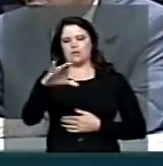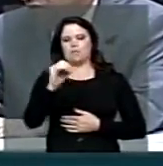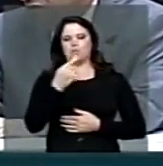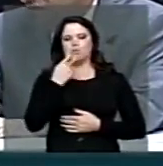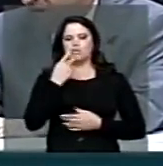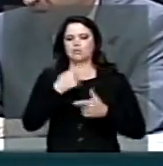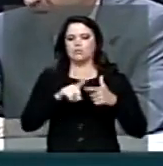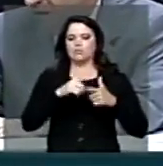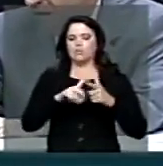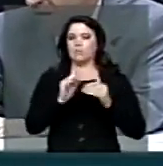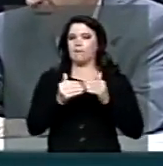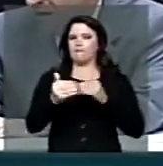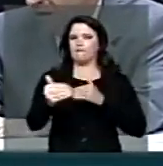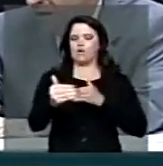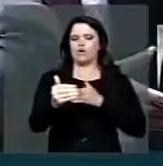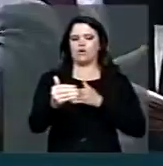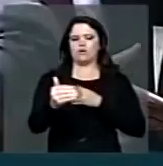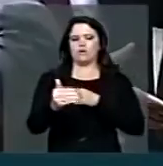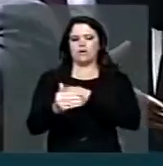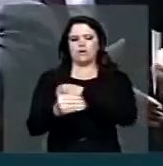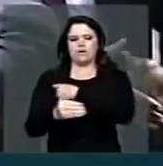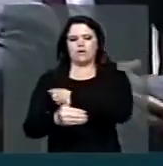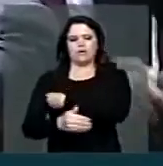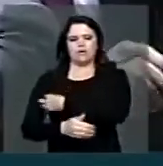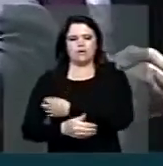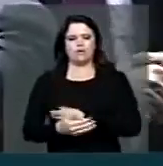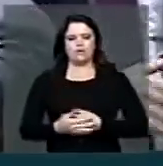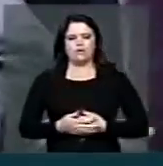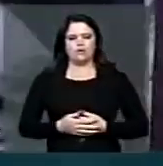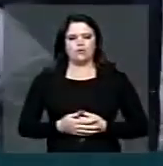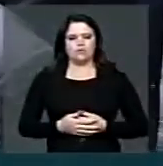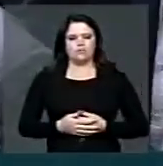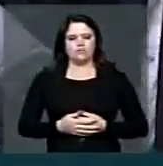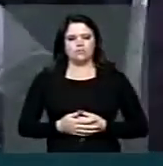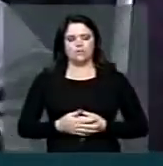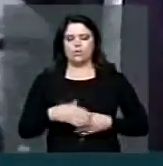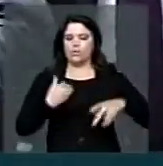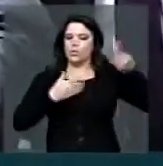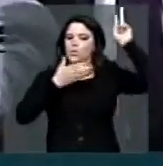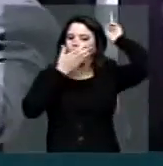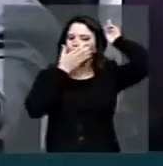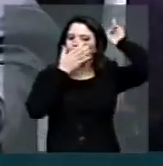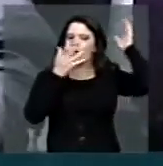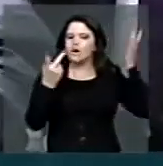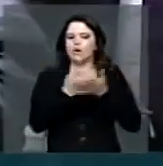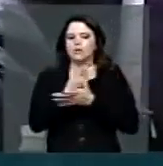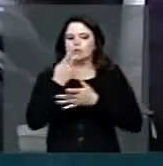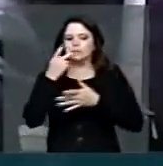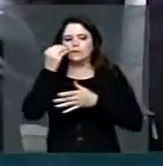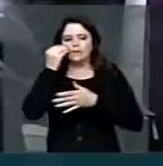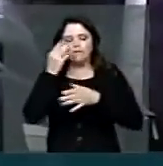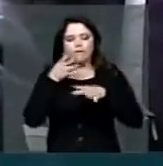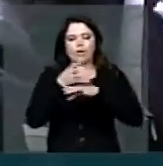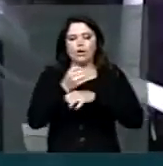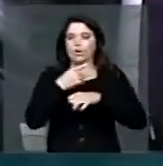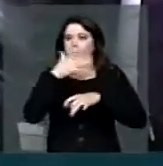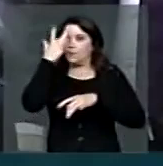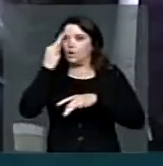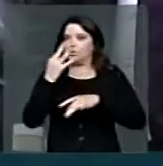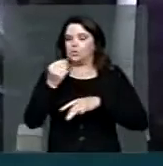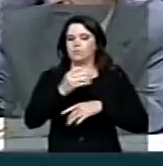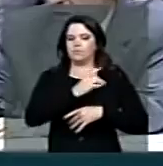no fundo do plenário Os índios estão ali passando para poder entrar É uma situação que todo mundo está com medo